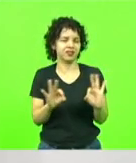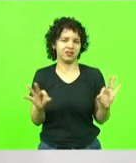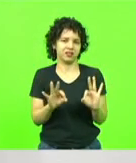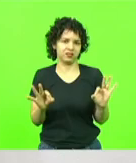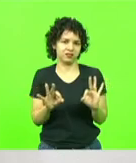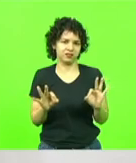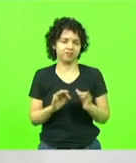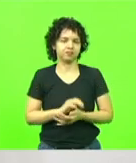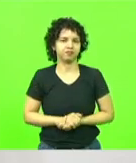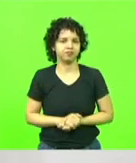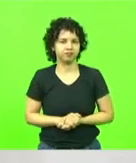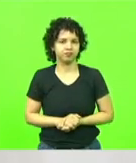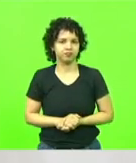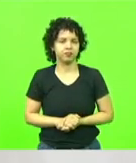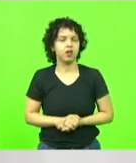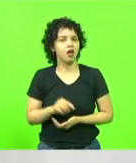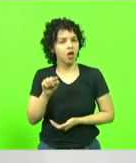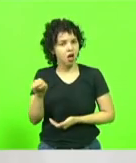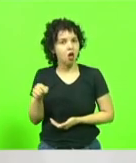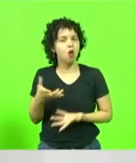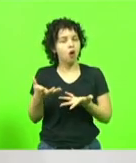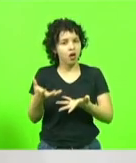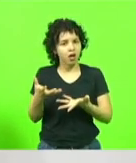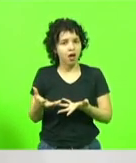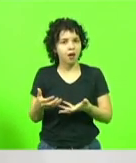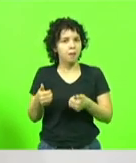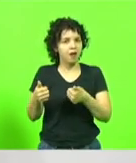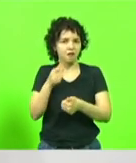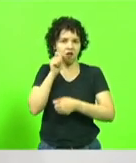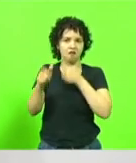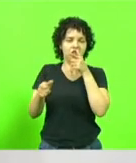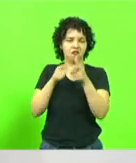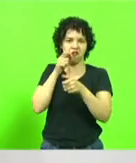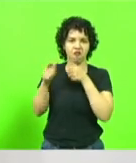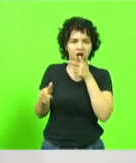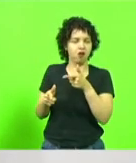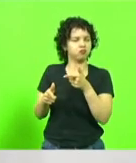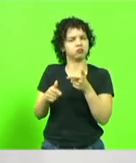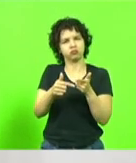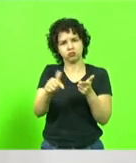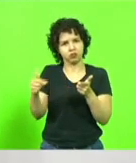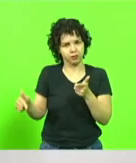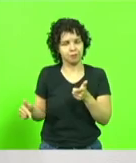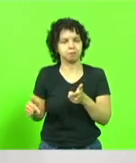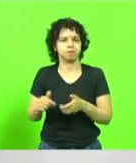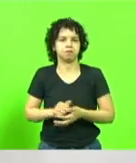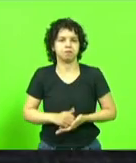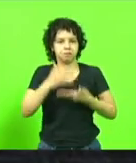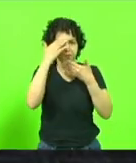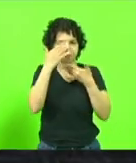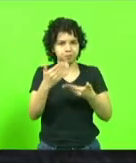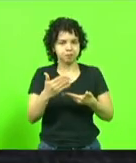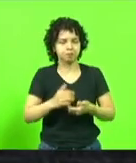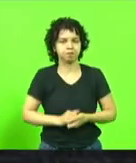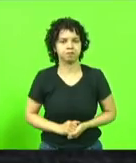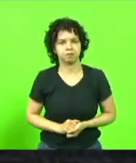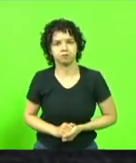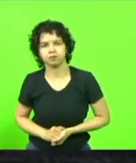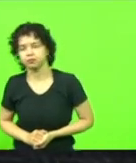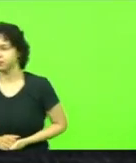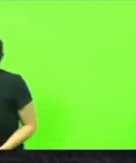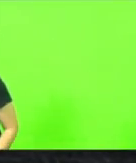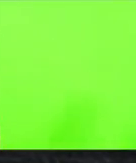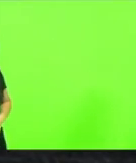e quer ver o bem não fala mal. Obrigado, presidente. Queremos agradecer o